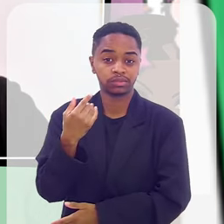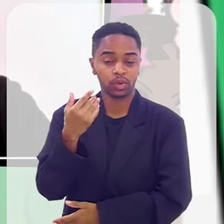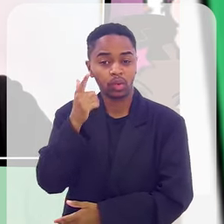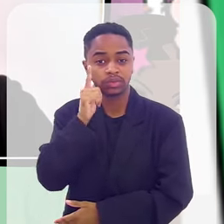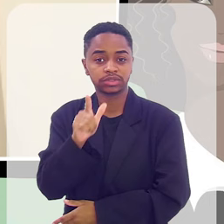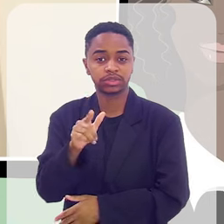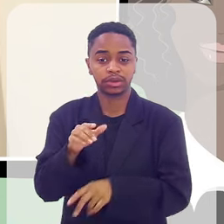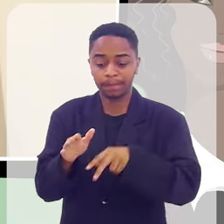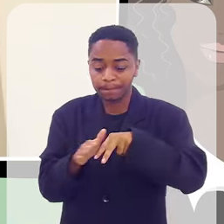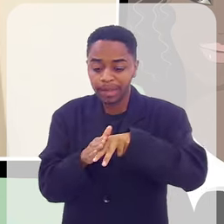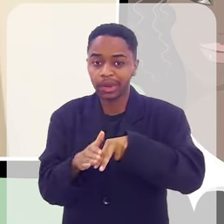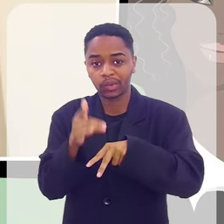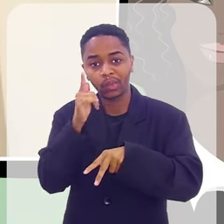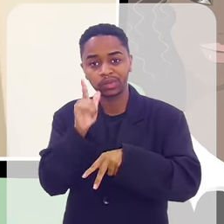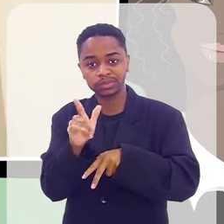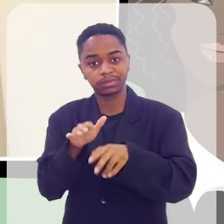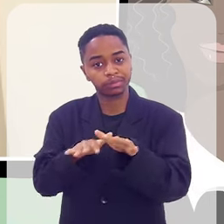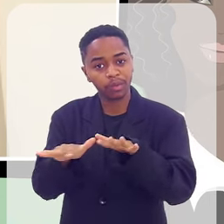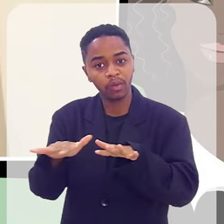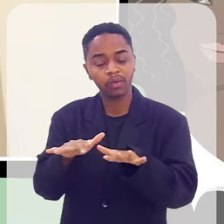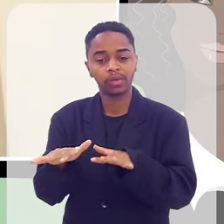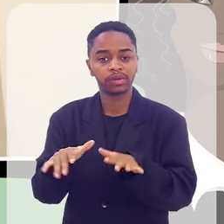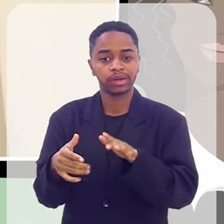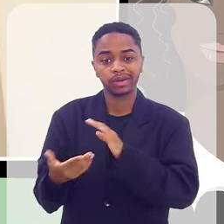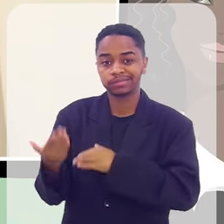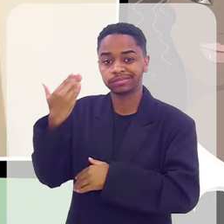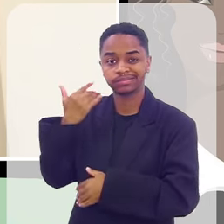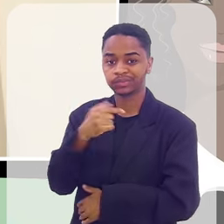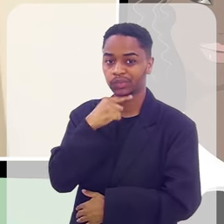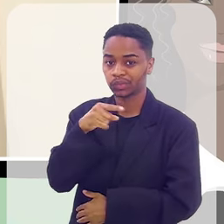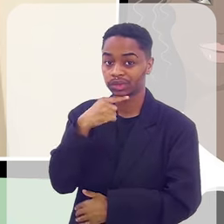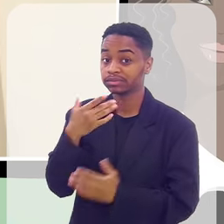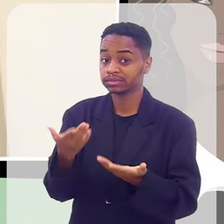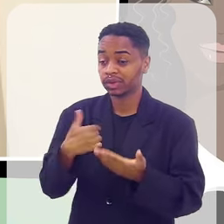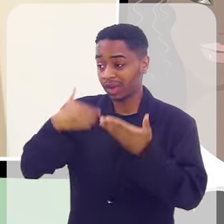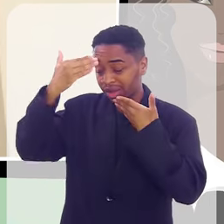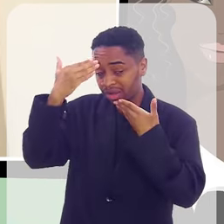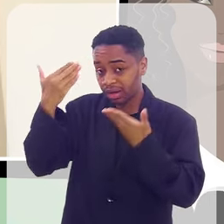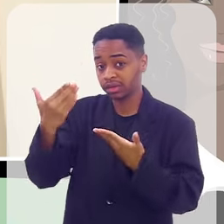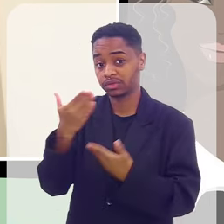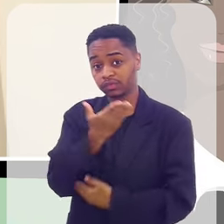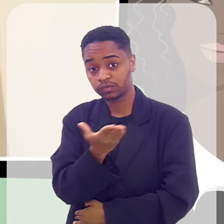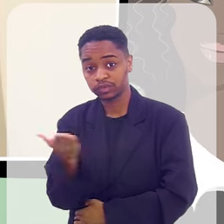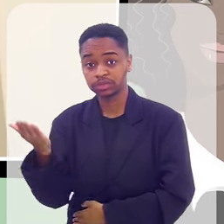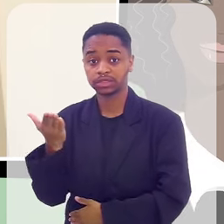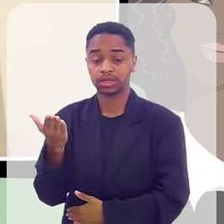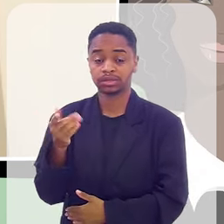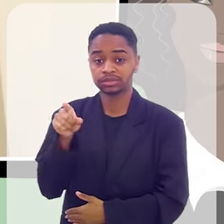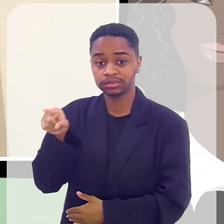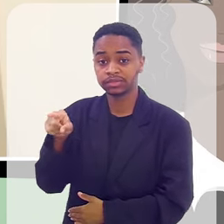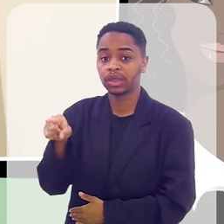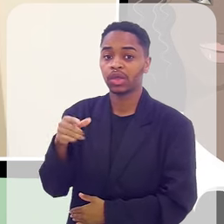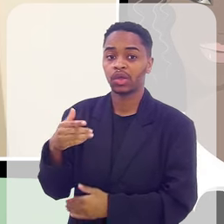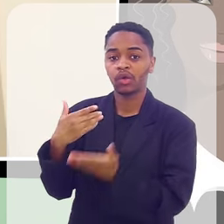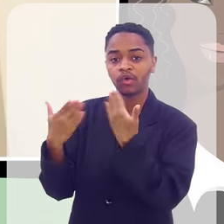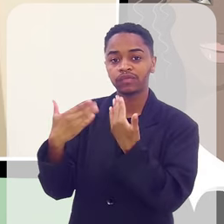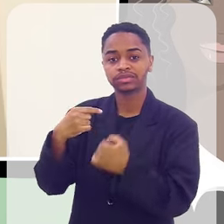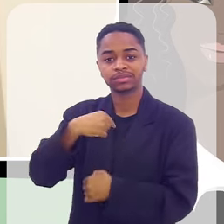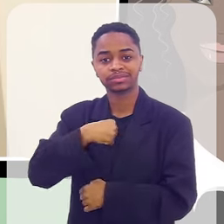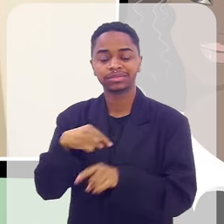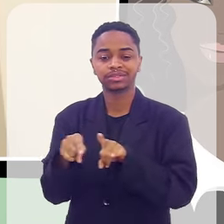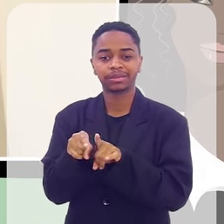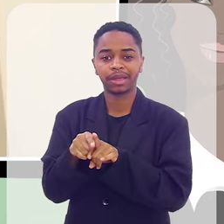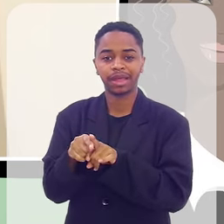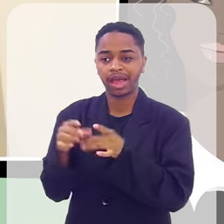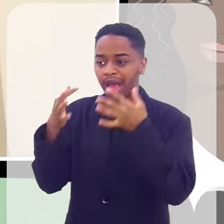a minha perna de um lugar que eu não conseguia. E, assim, ela falou assim, eu estou tão grata a vocês, você, por vir conversar comigo,